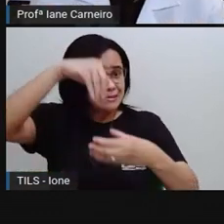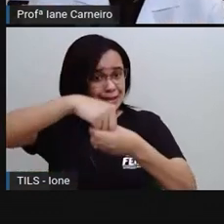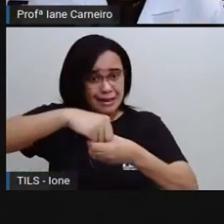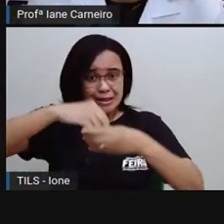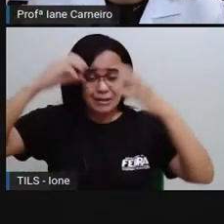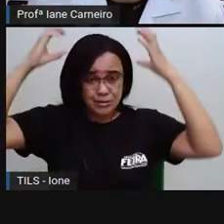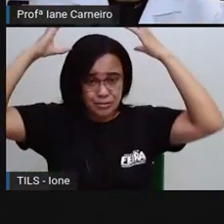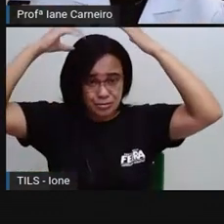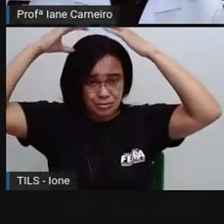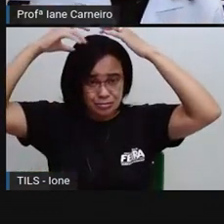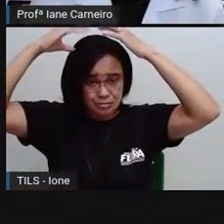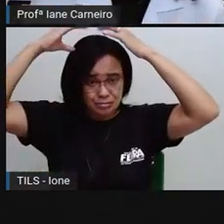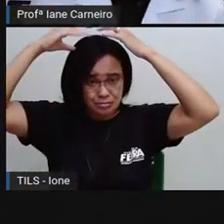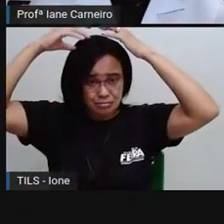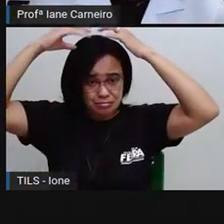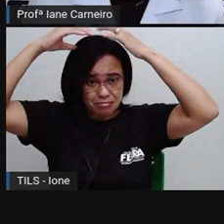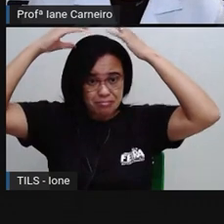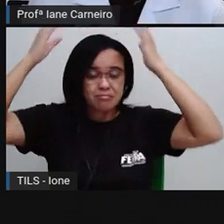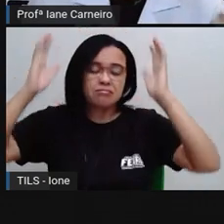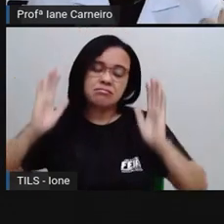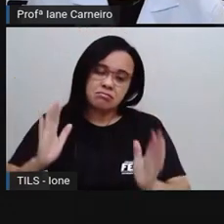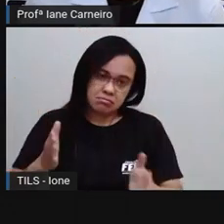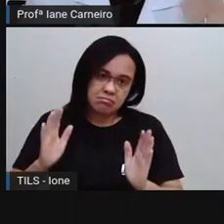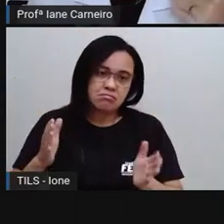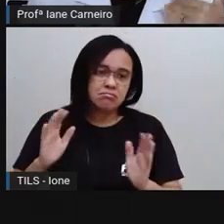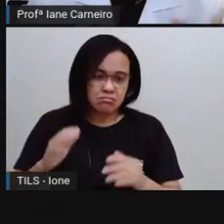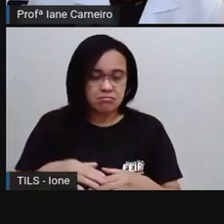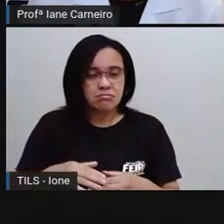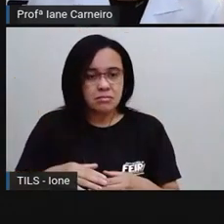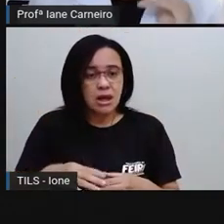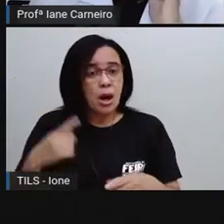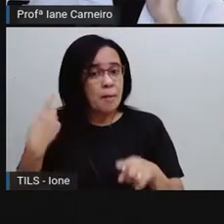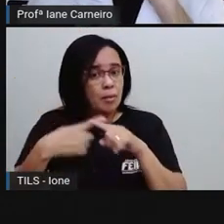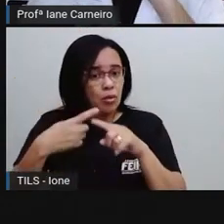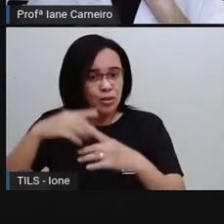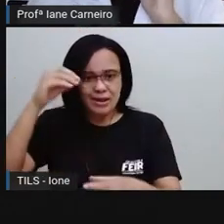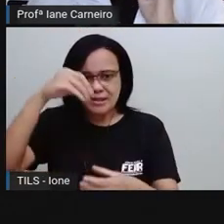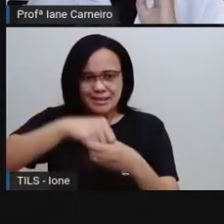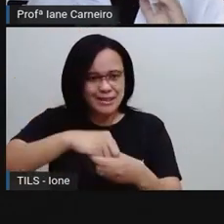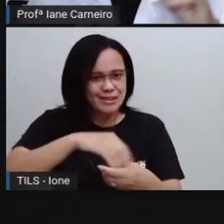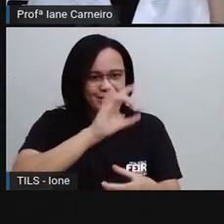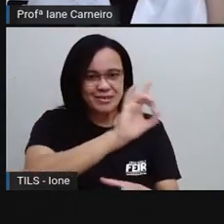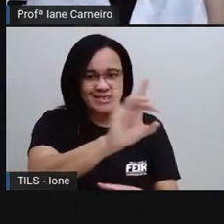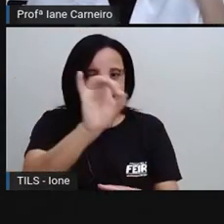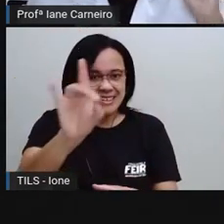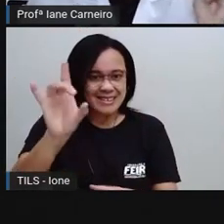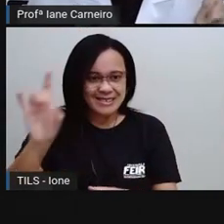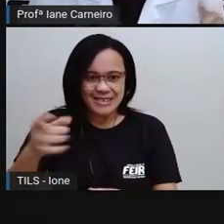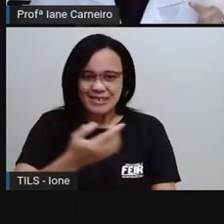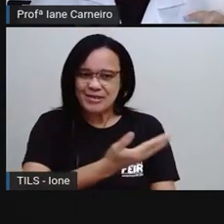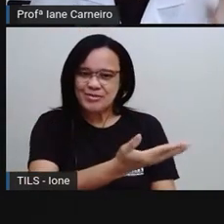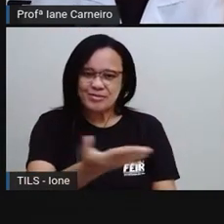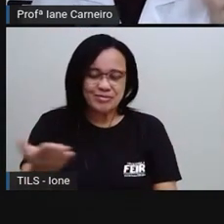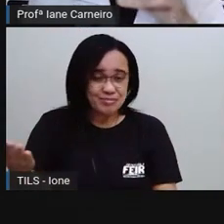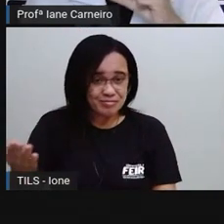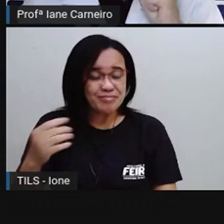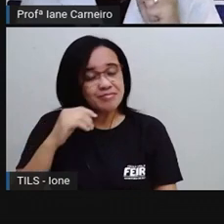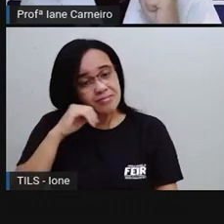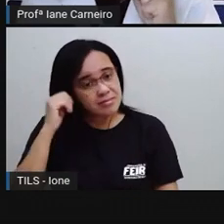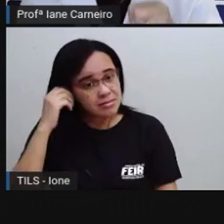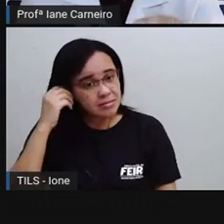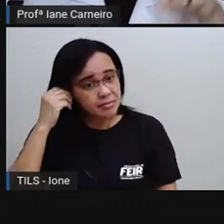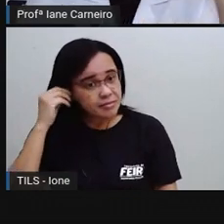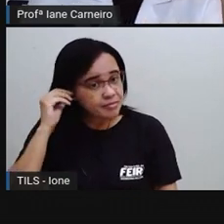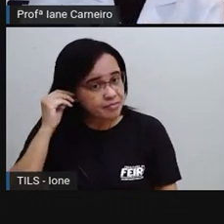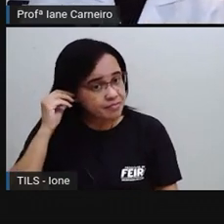as nossas ações, né? Então eles fazem parte de nós. E aí, lembram que na aula passada a gente falou de cada